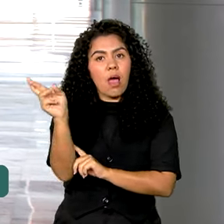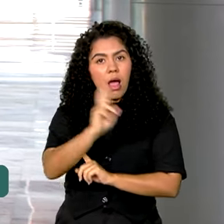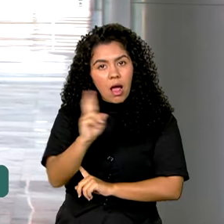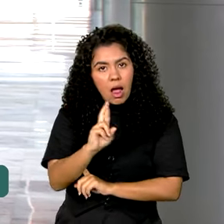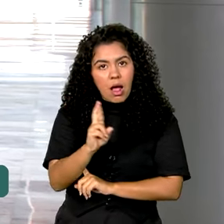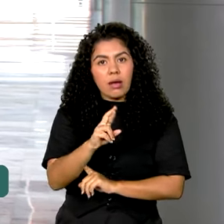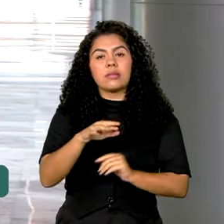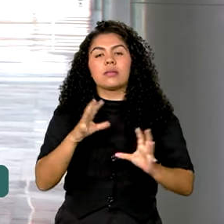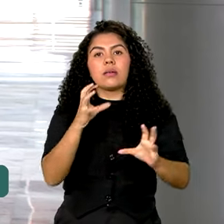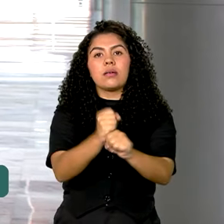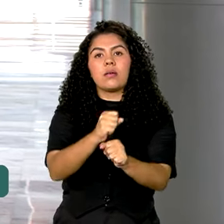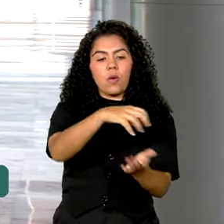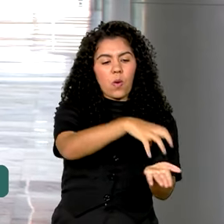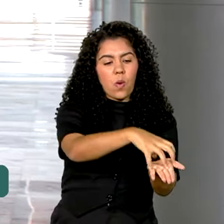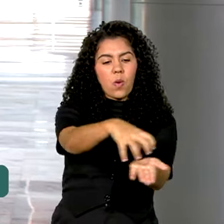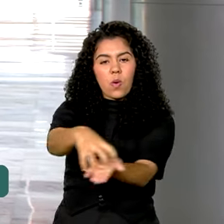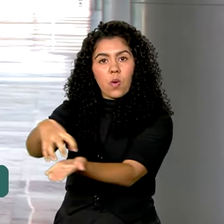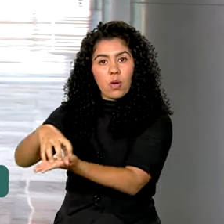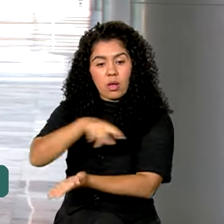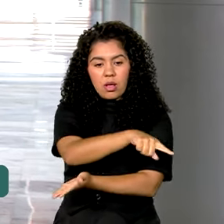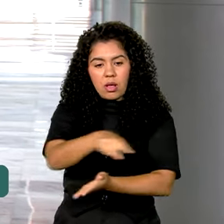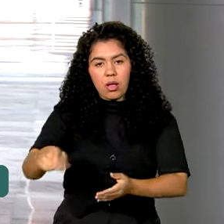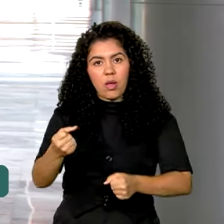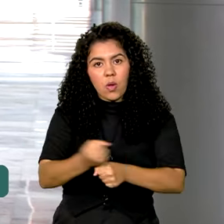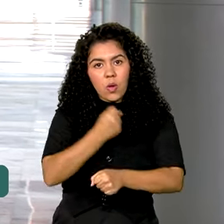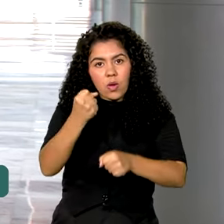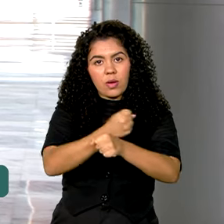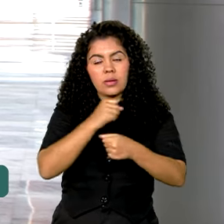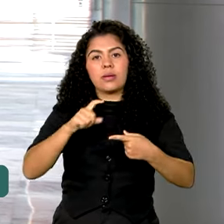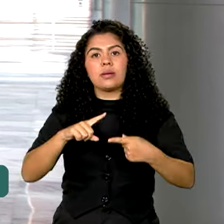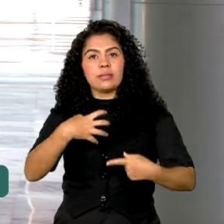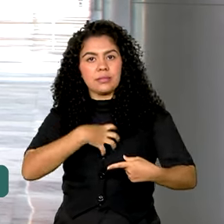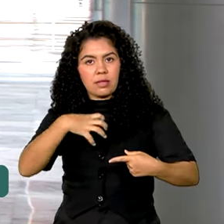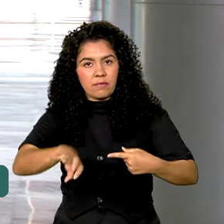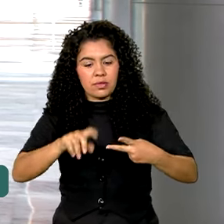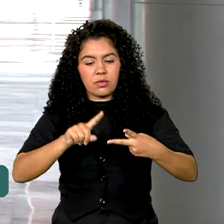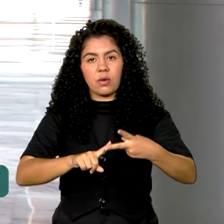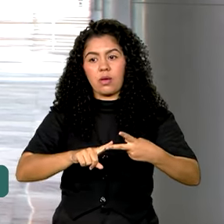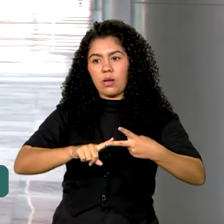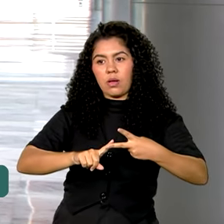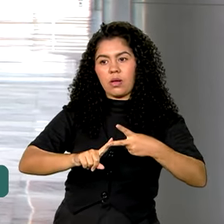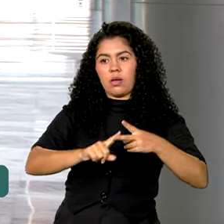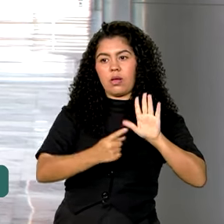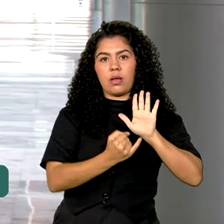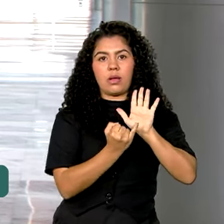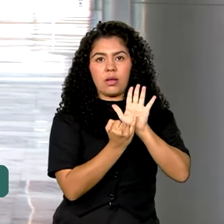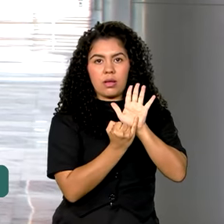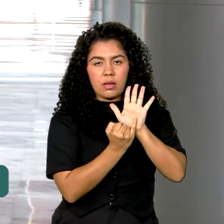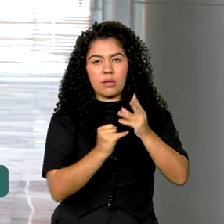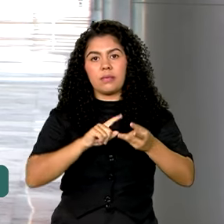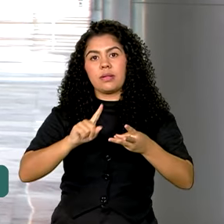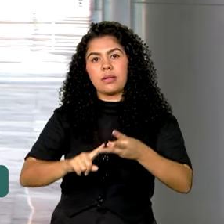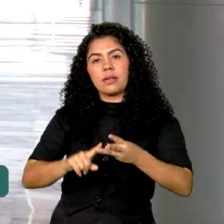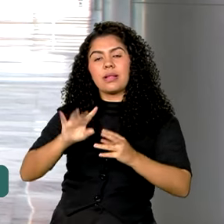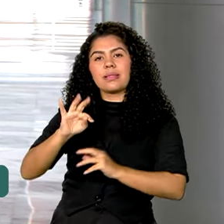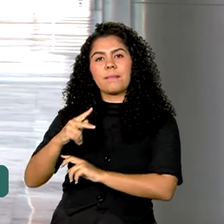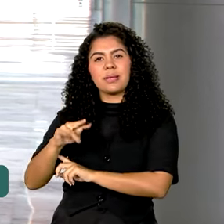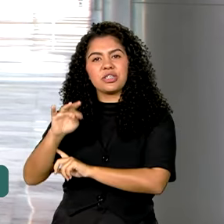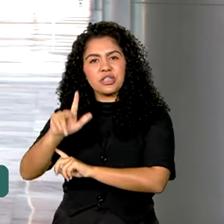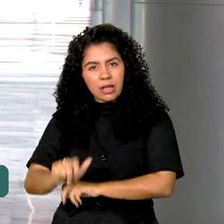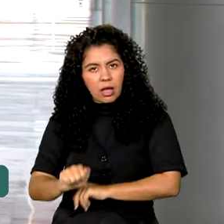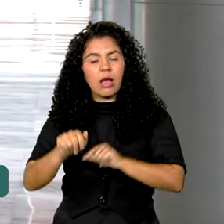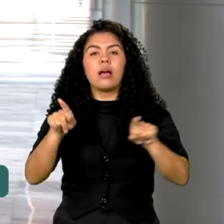novas policlínicas, nas cidades de Salvador, Camaçari, Remanso e Tapetinga. Além disso, outros 50